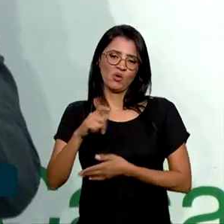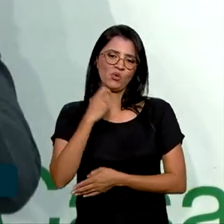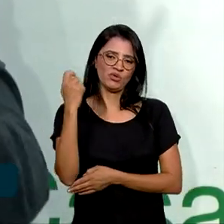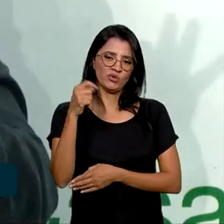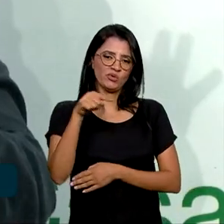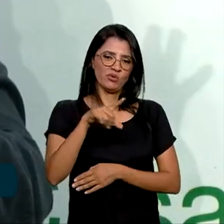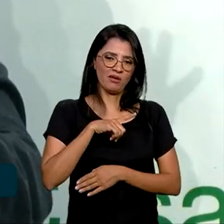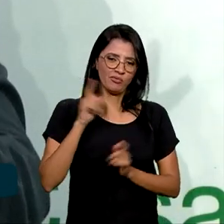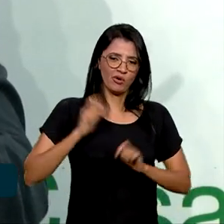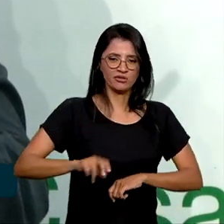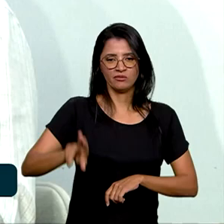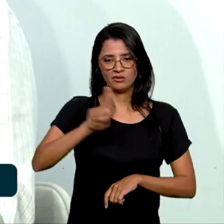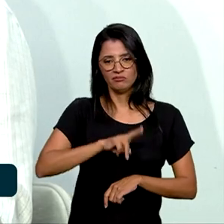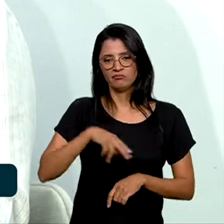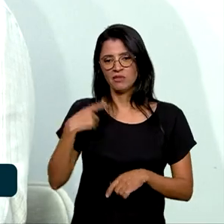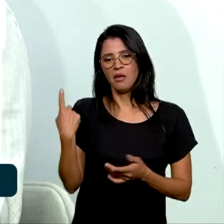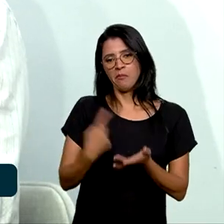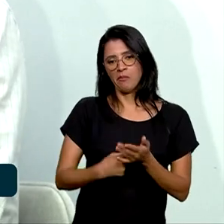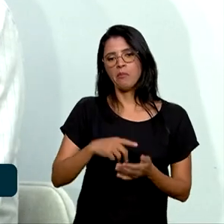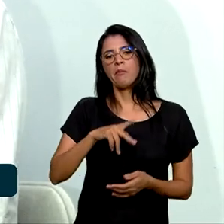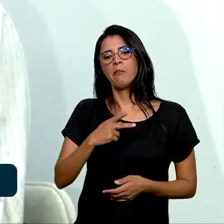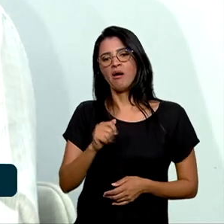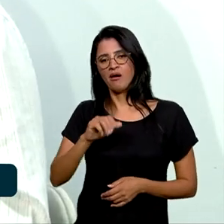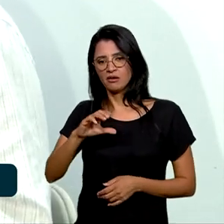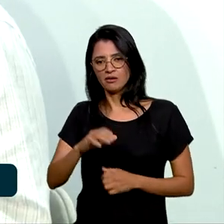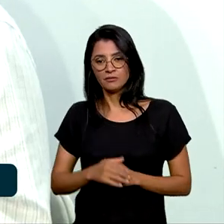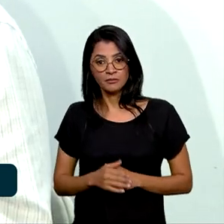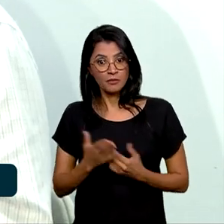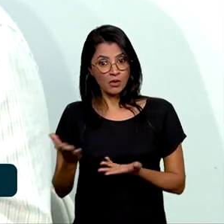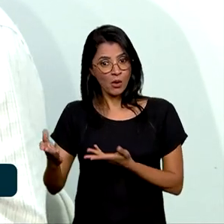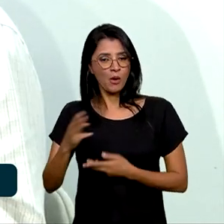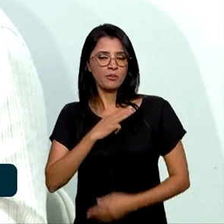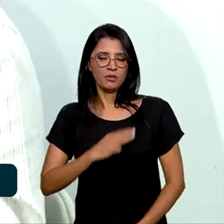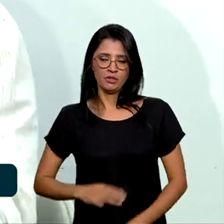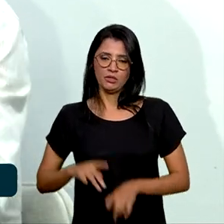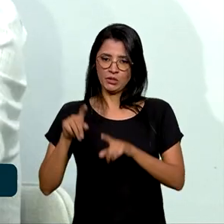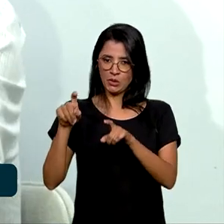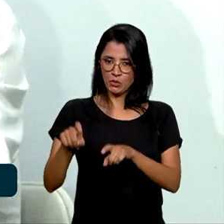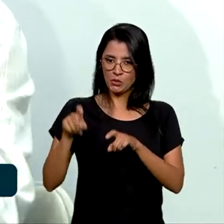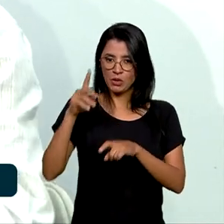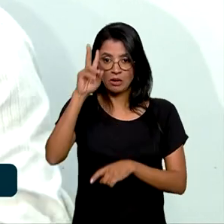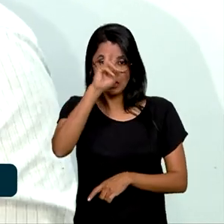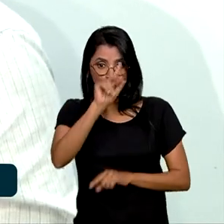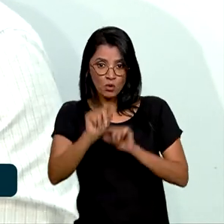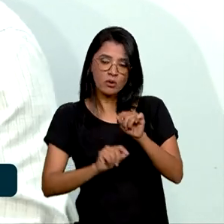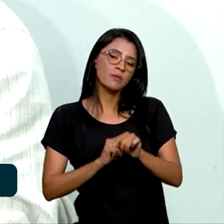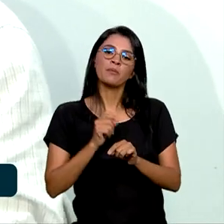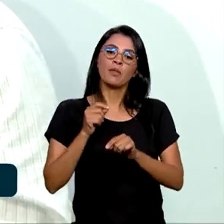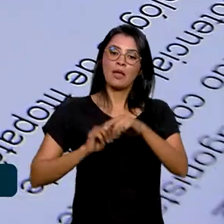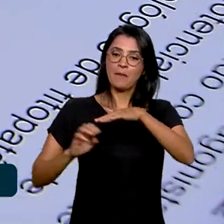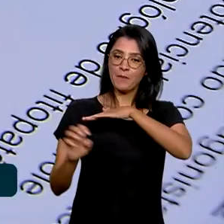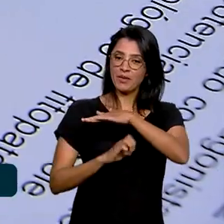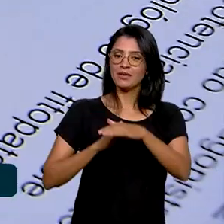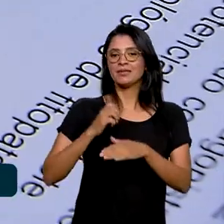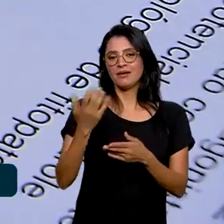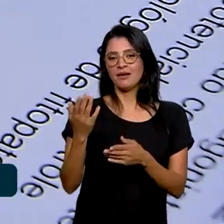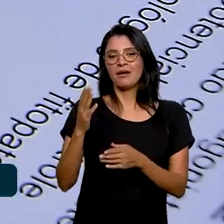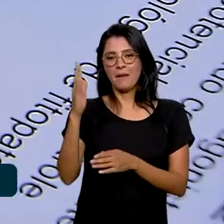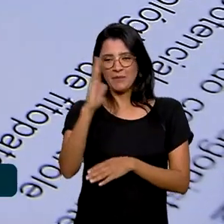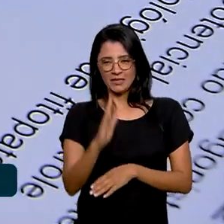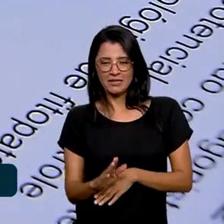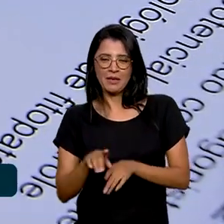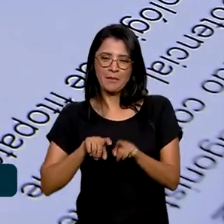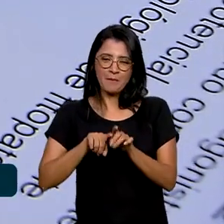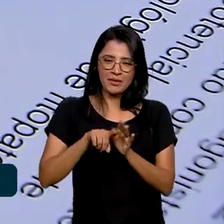Sul. Essa é a pauta do PAC. Já o ministro da Agricultura lembrou que a empresa brasileira de pesquisa agropecuária, a Embrapa, terá